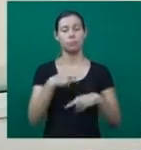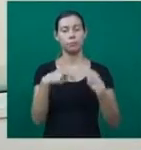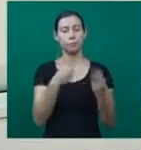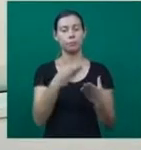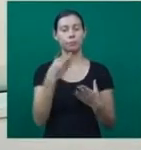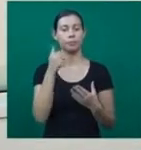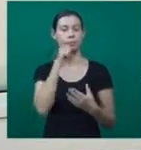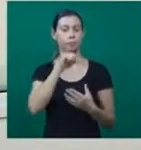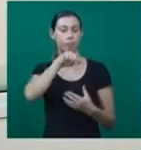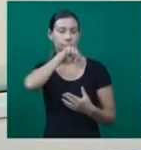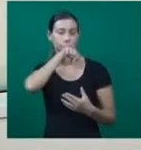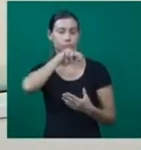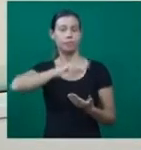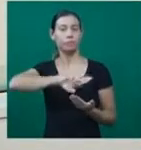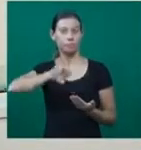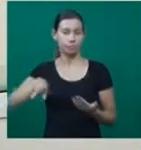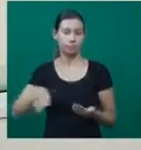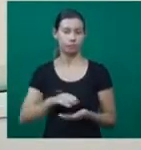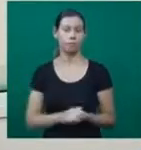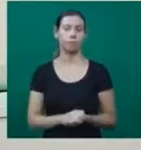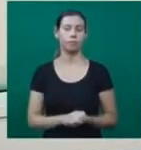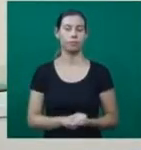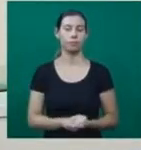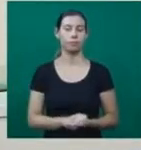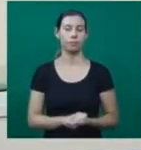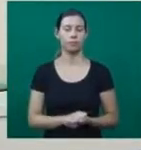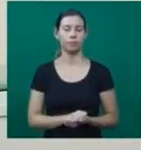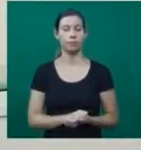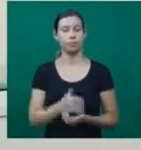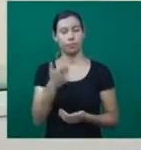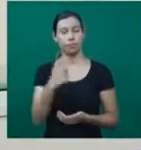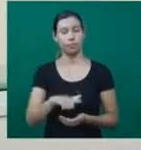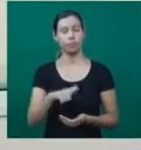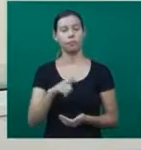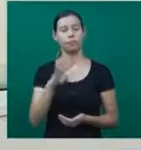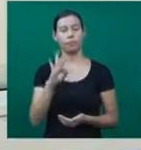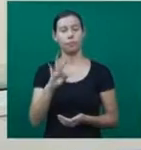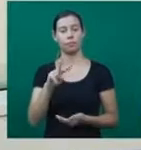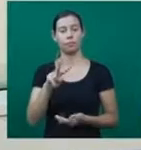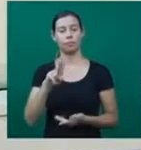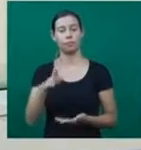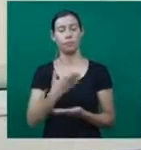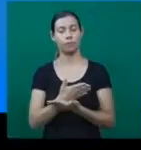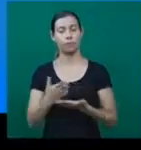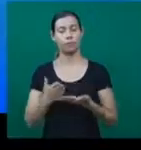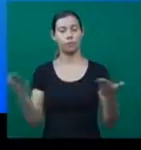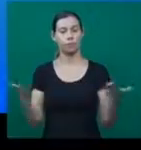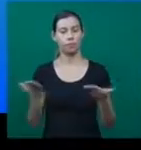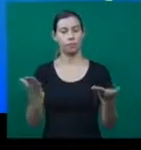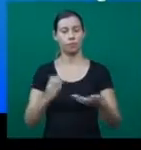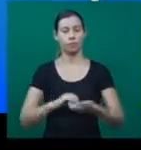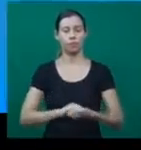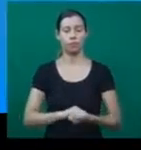Mães. A ideia é ser diferente, sem gastar muito. Tudo isso e muito mais no TV Notícias, que está só começando.